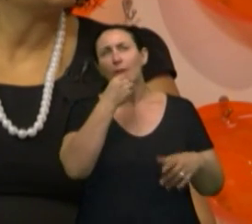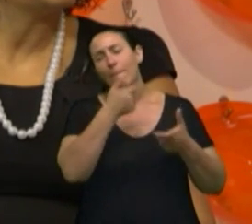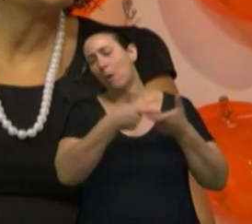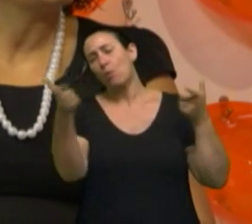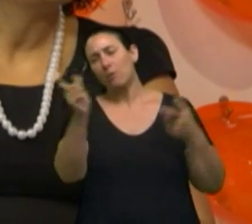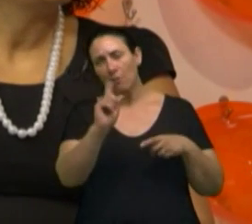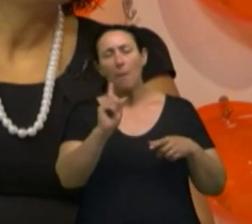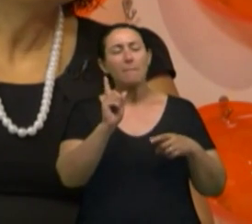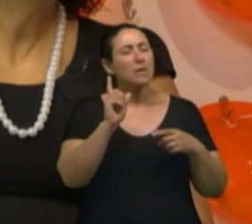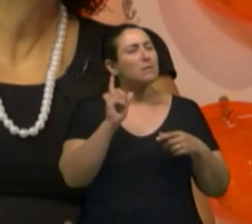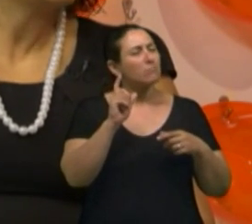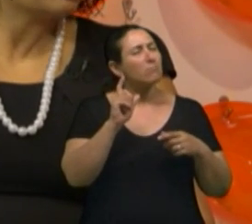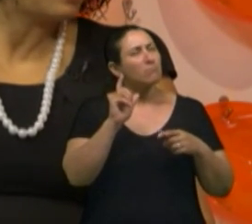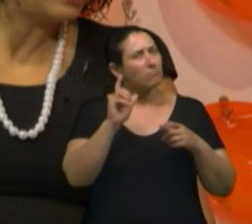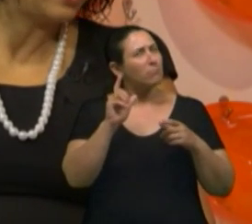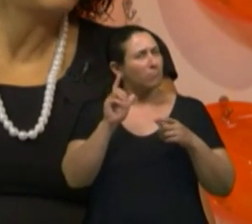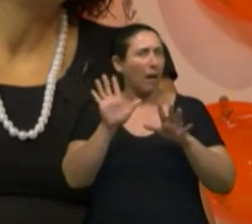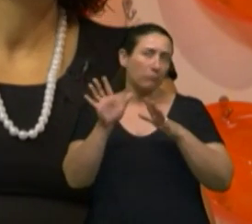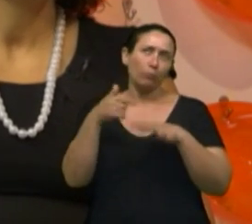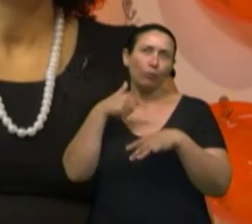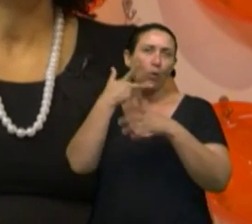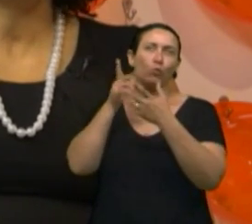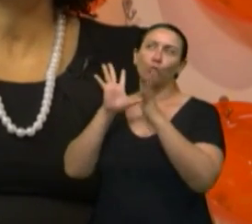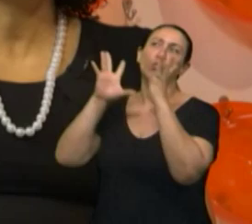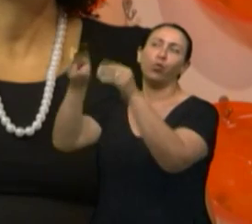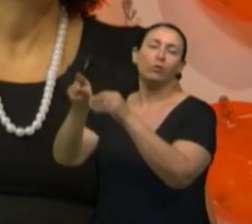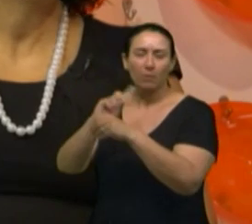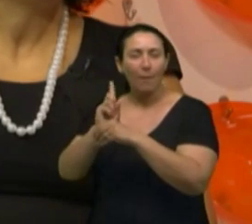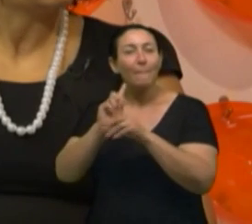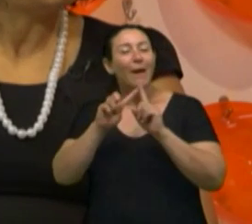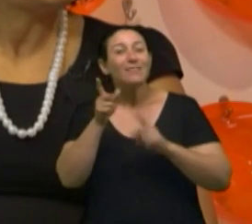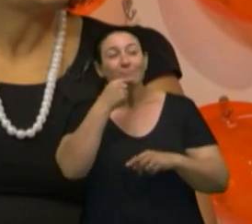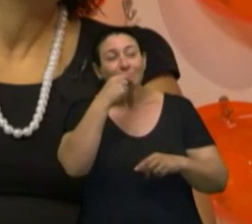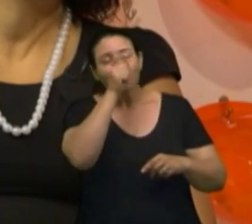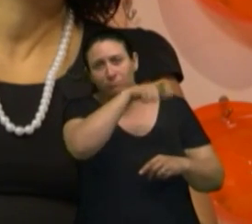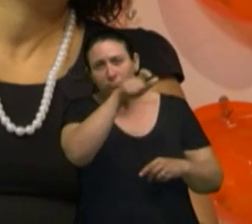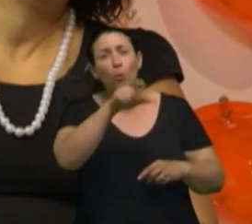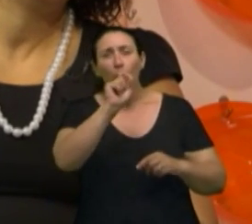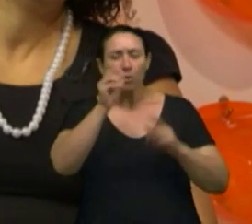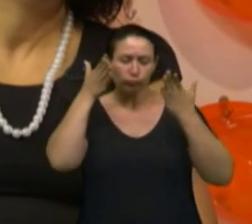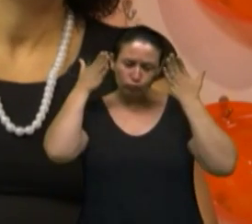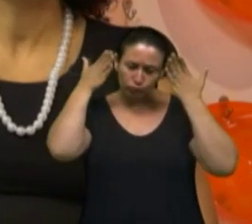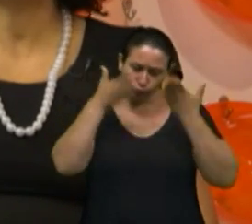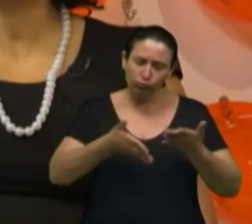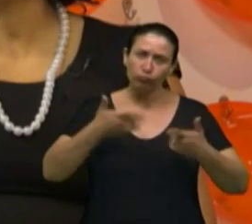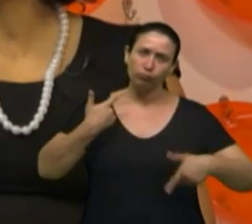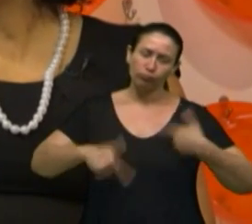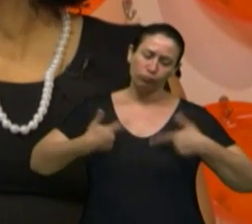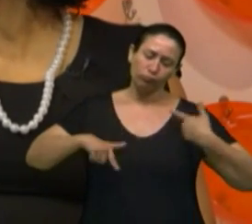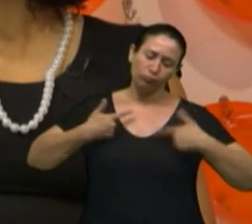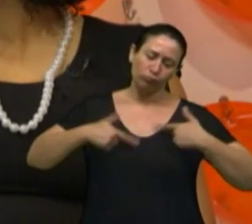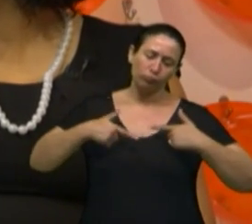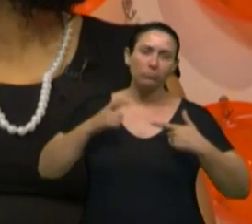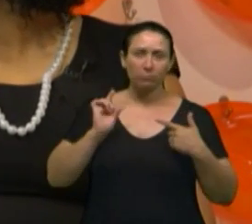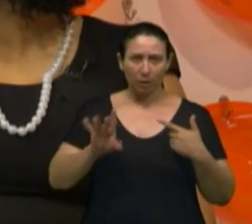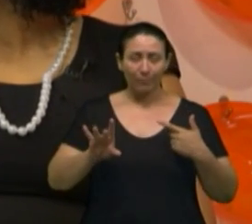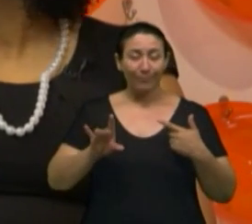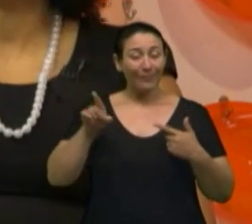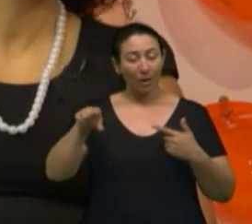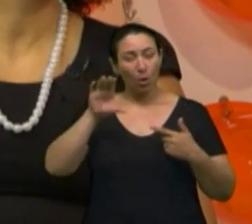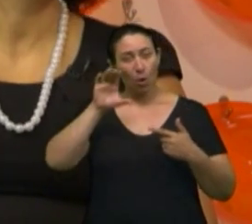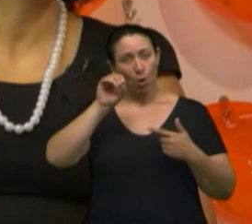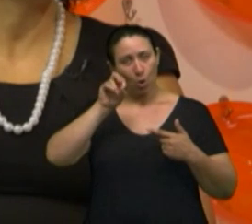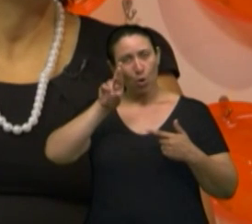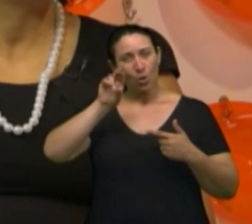maioria mais um, mas uma grande parcela, eles se dedicam realmente ao trabalho, né? E principalmente na Corsã,